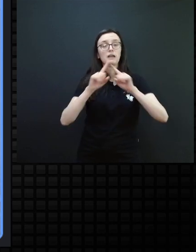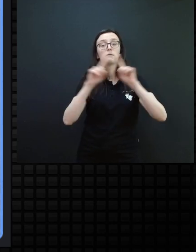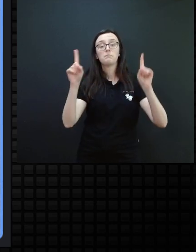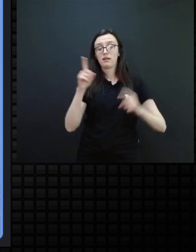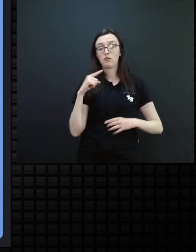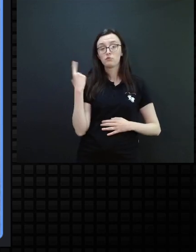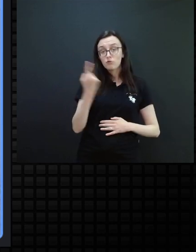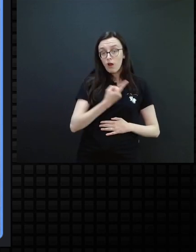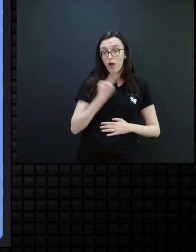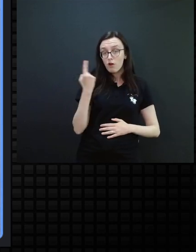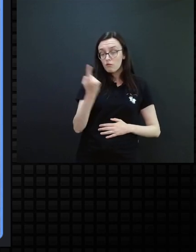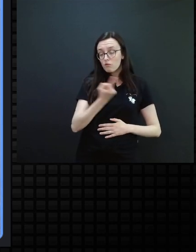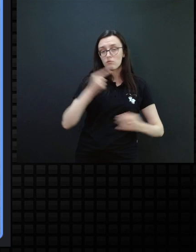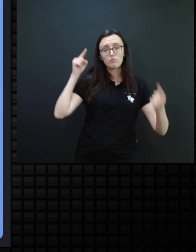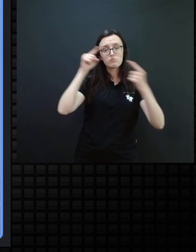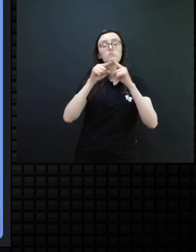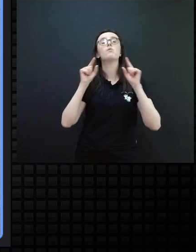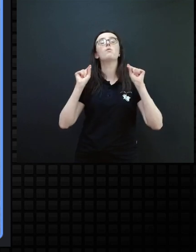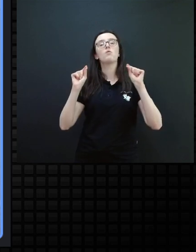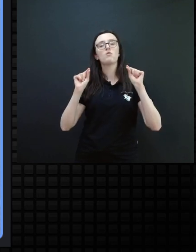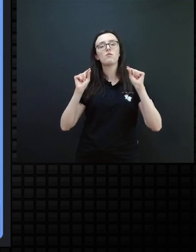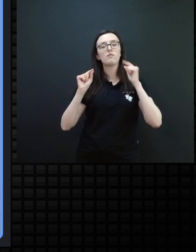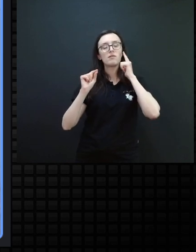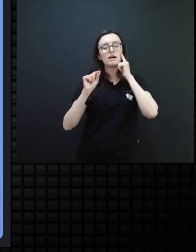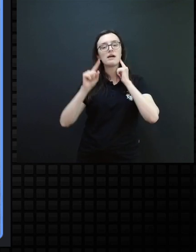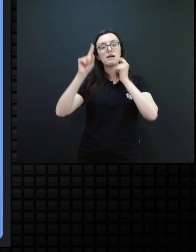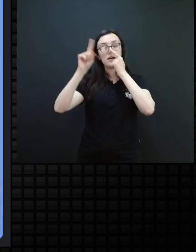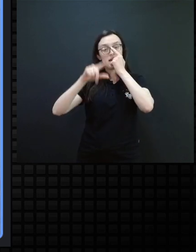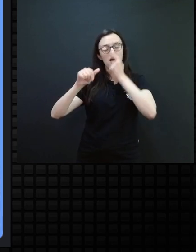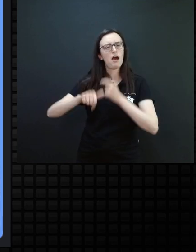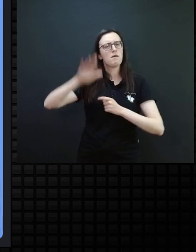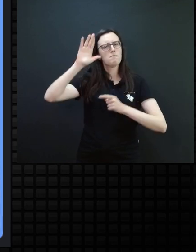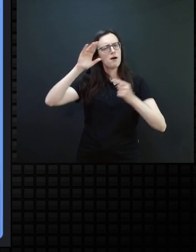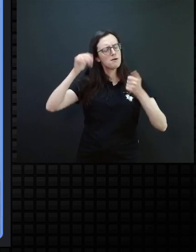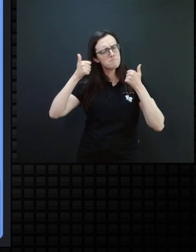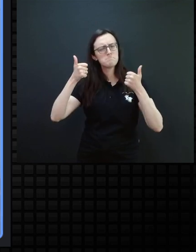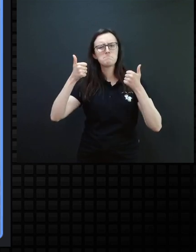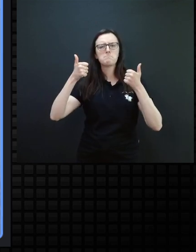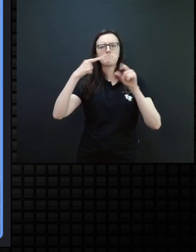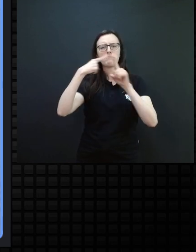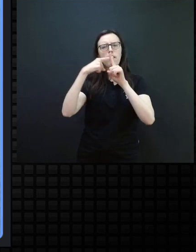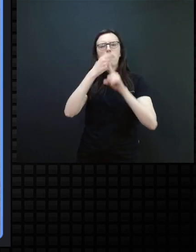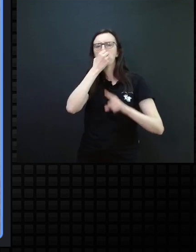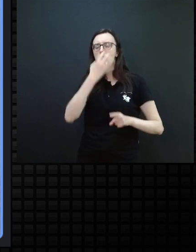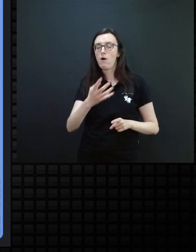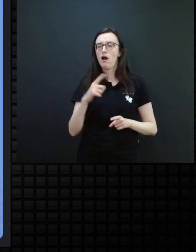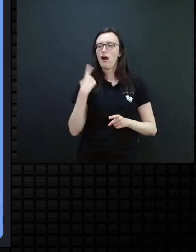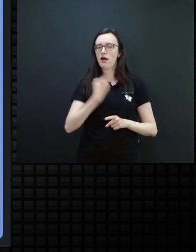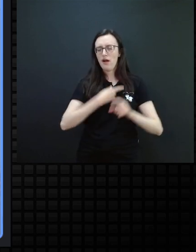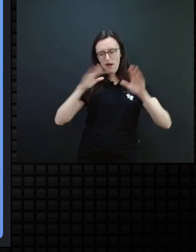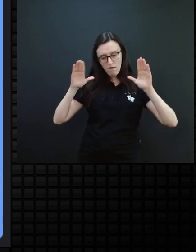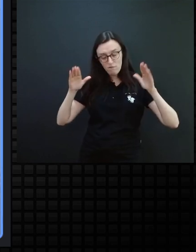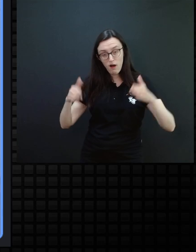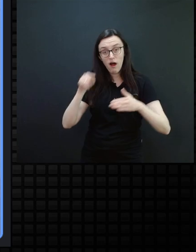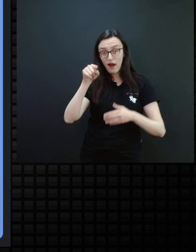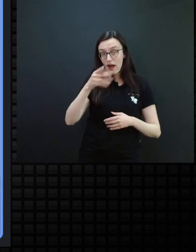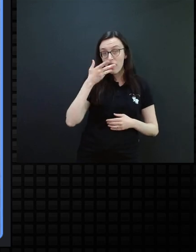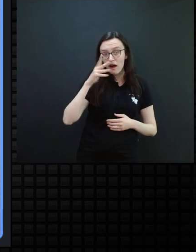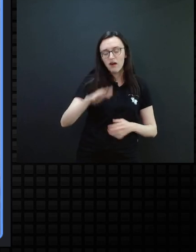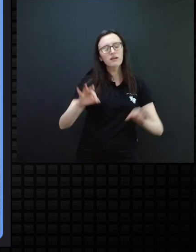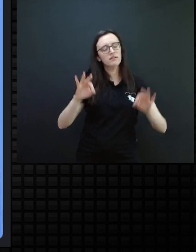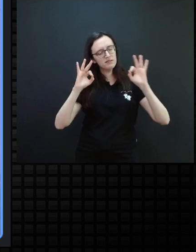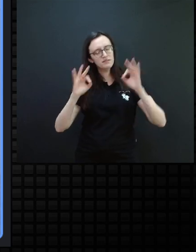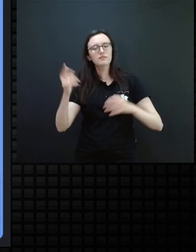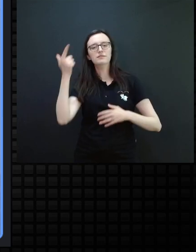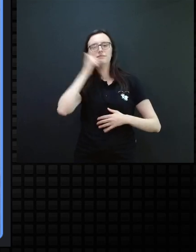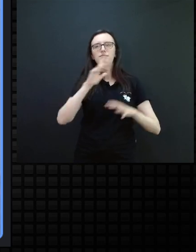nosso é realmente o mais otimista possível. Então, a gente trabalha para que essa criança realmente